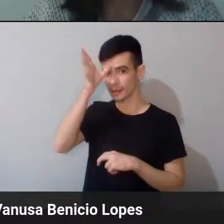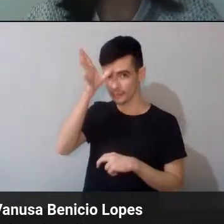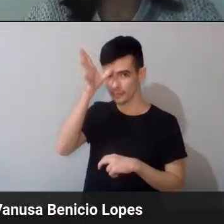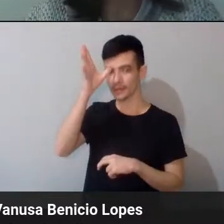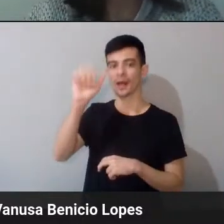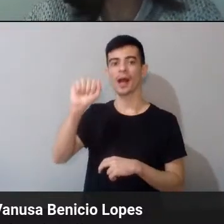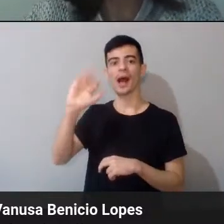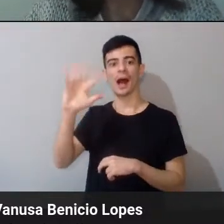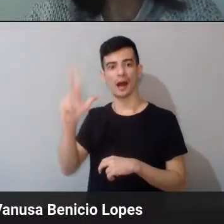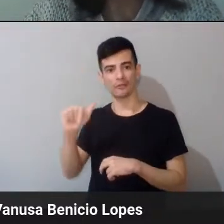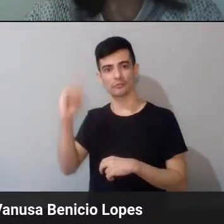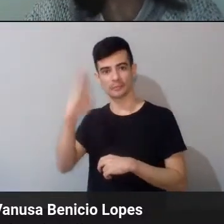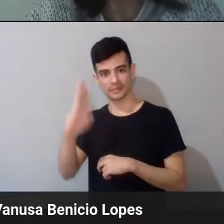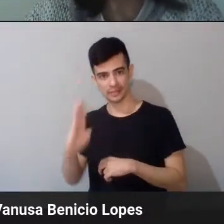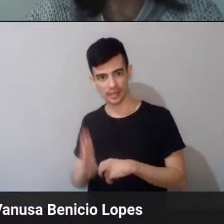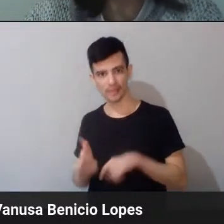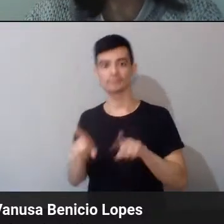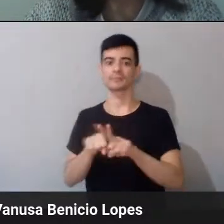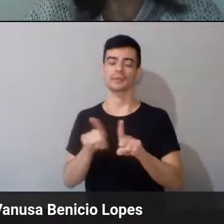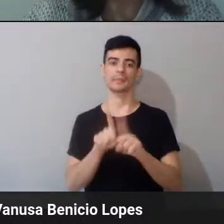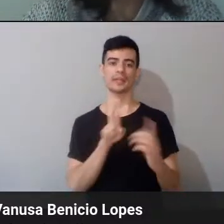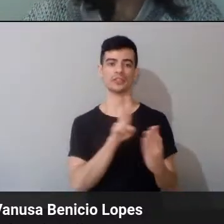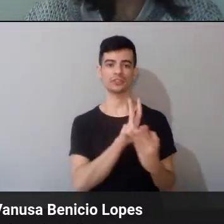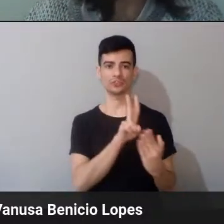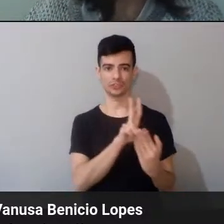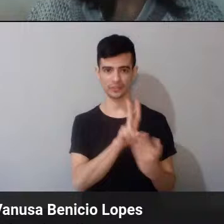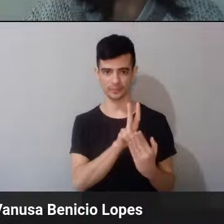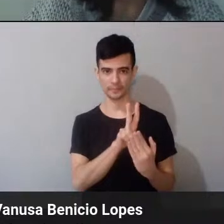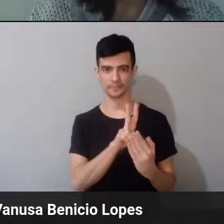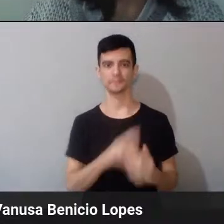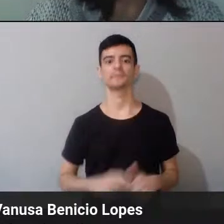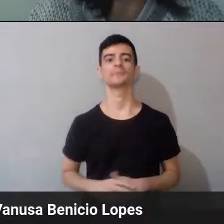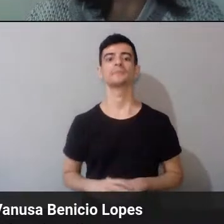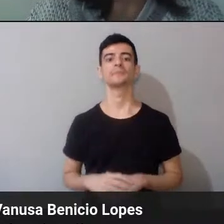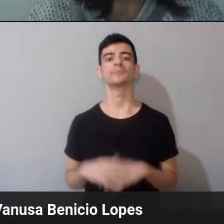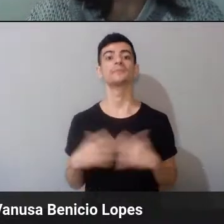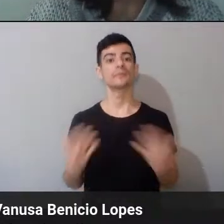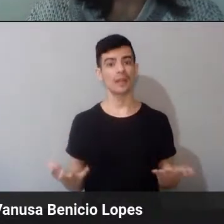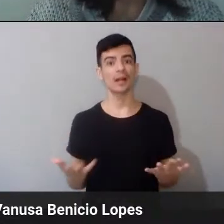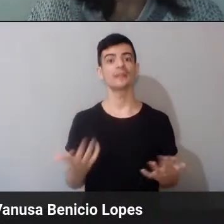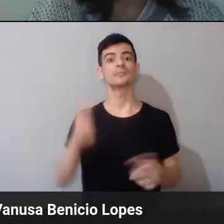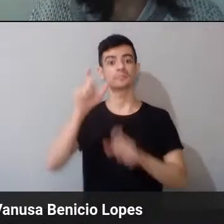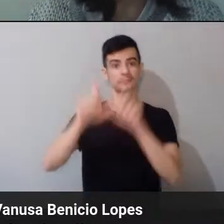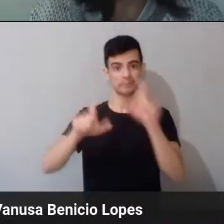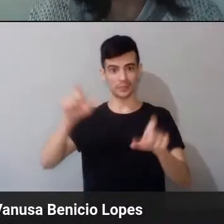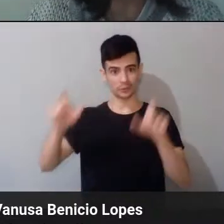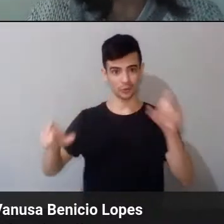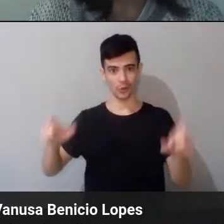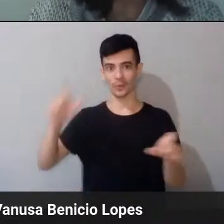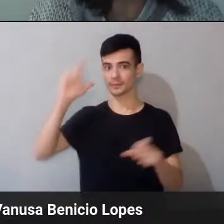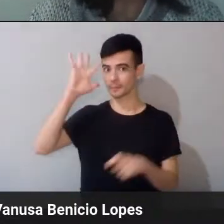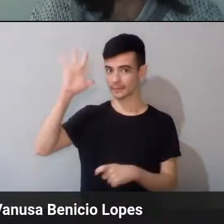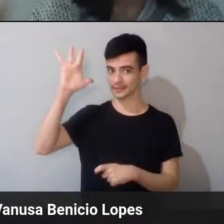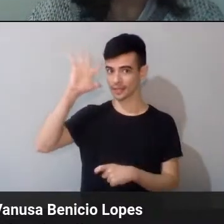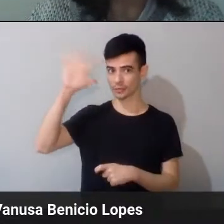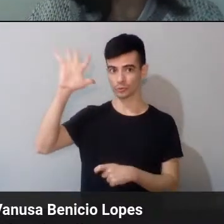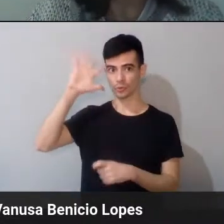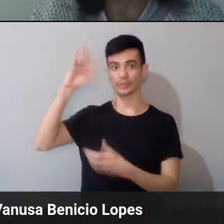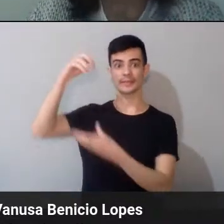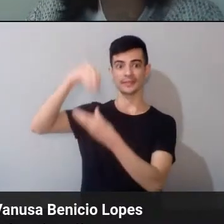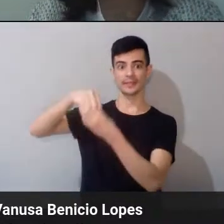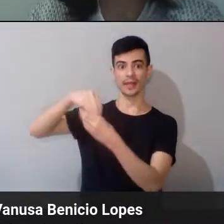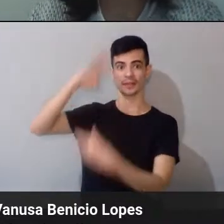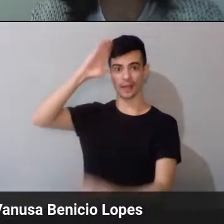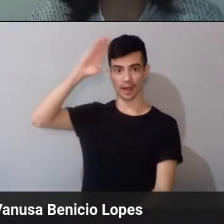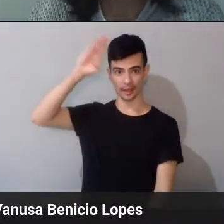e indígenas. e as pessoas, os pensadores, né? Que não estão na academia, eles têm um